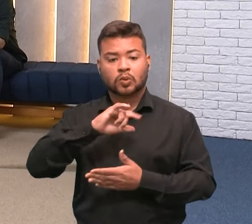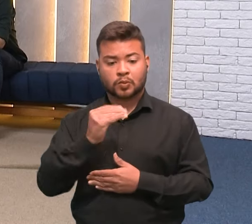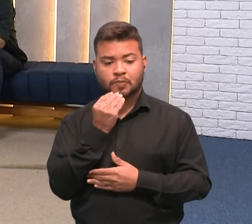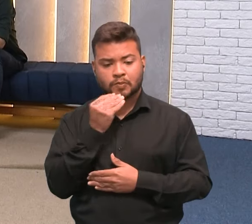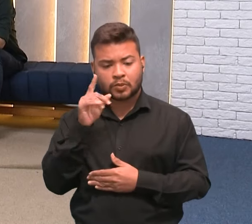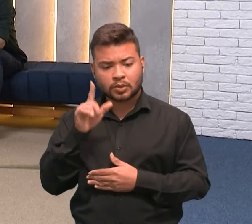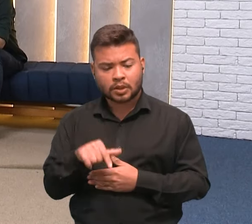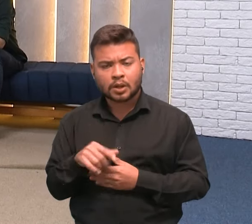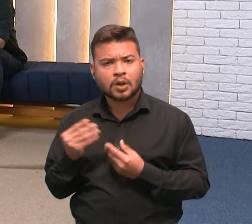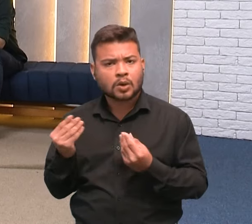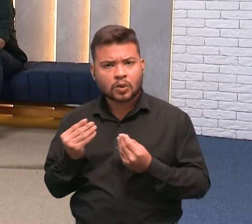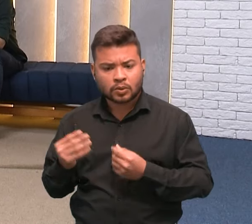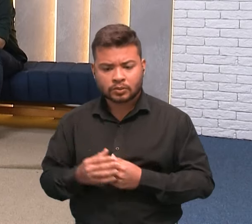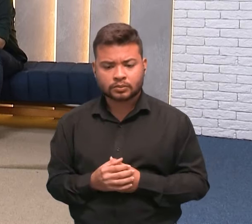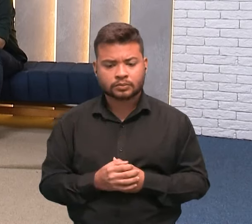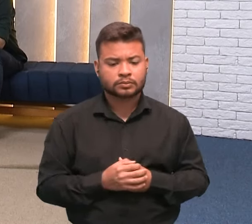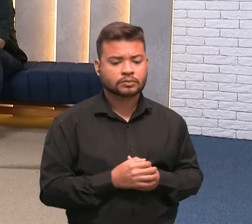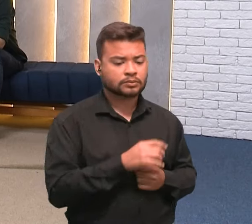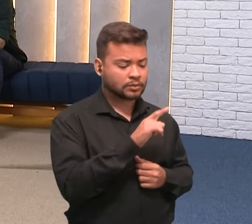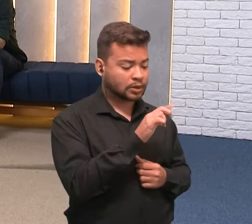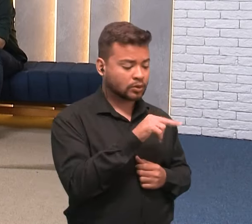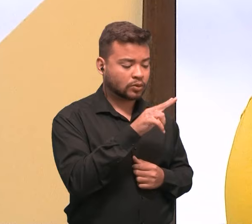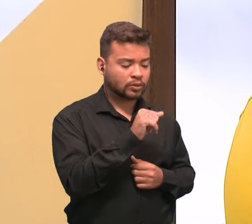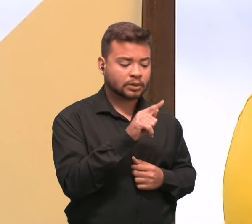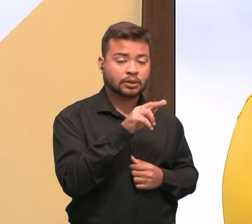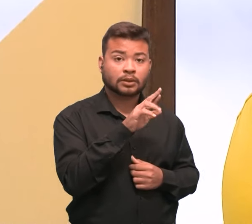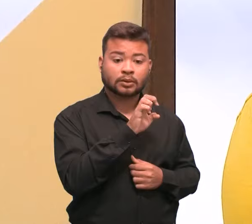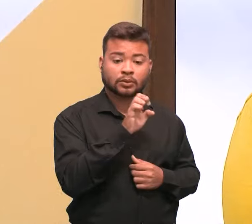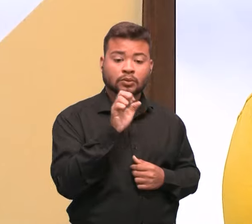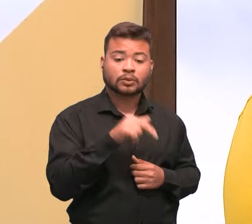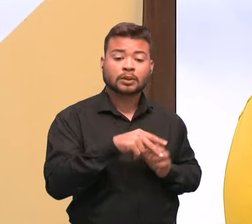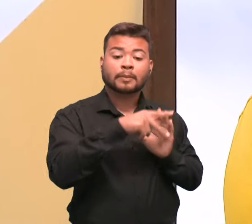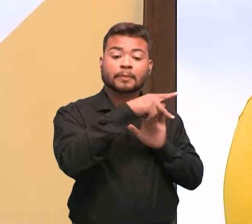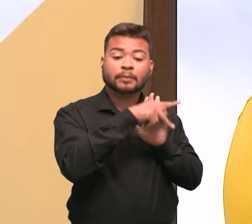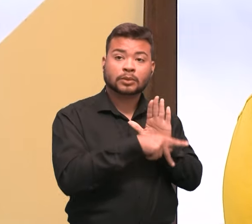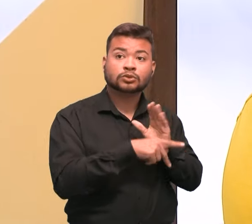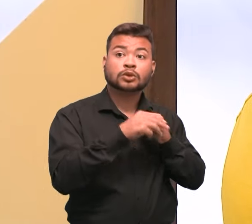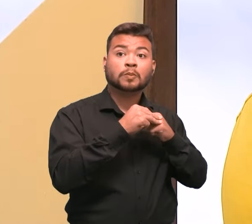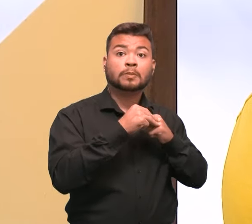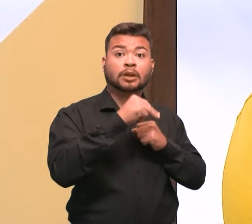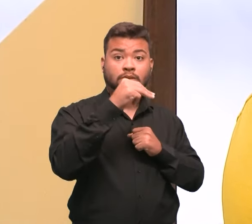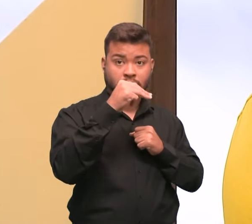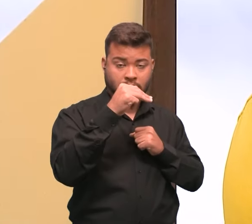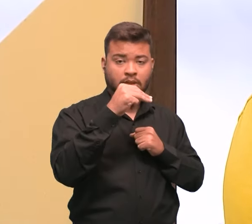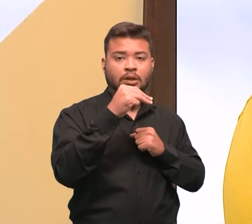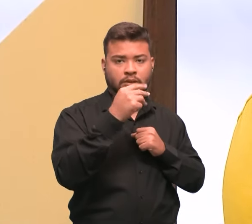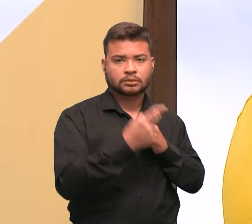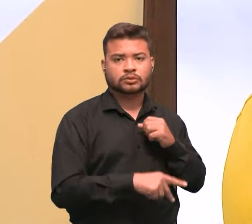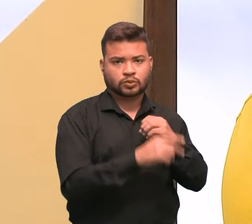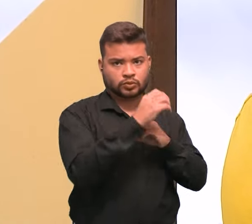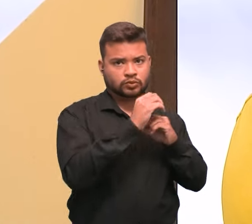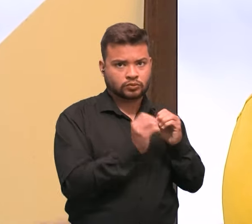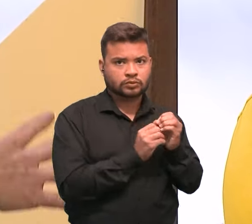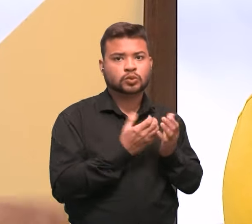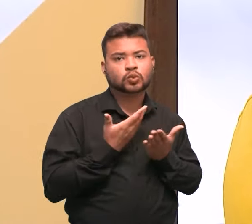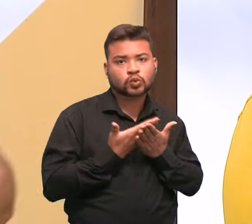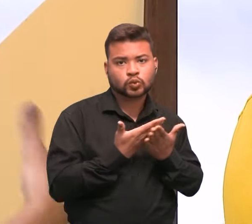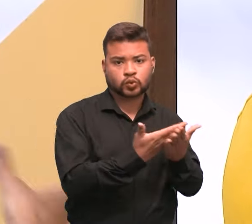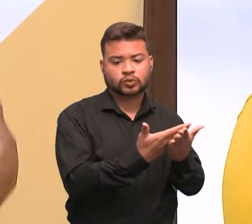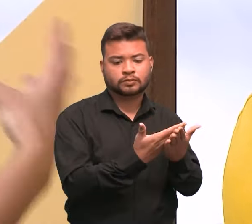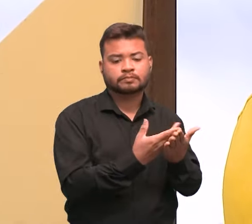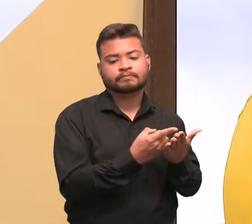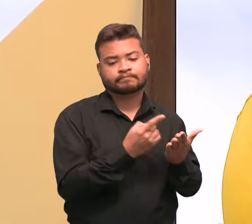O meu aluno Agri surgiu do projeto de mestrado que eu fazia na Universidade Federal, né? E aí, com certeza,